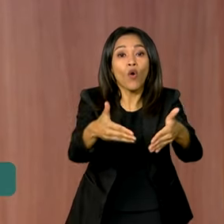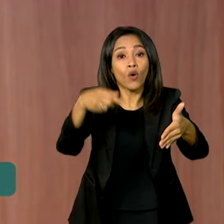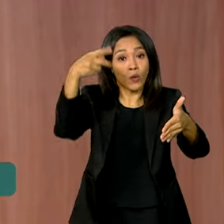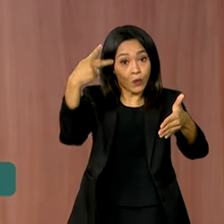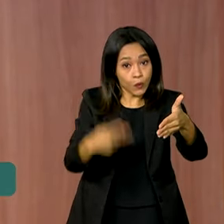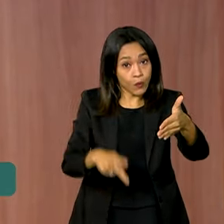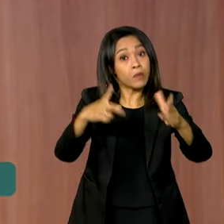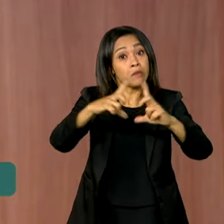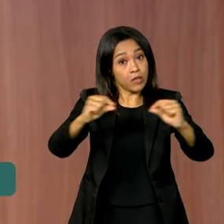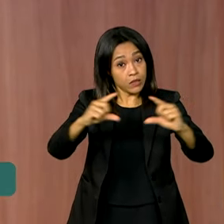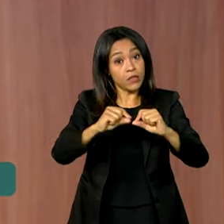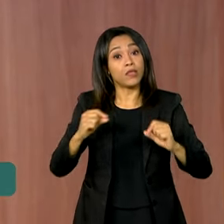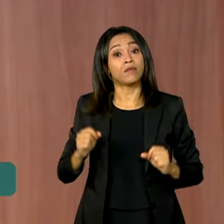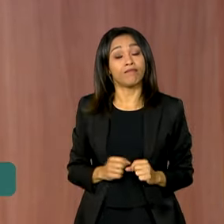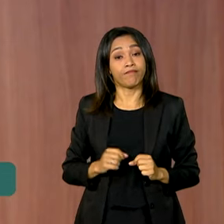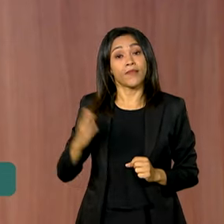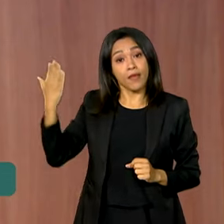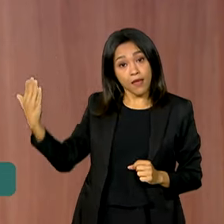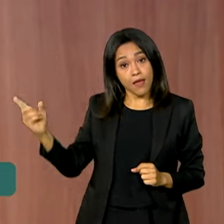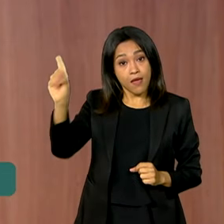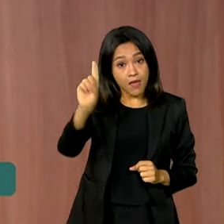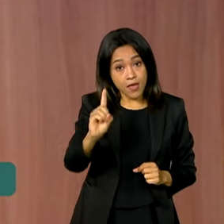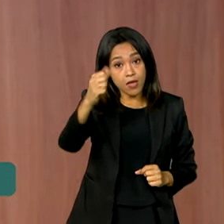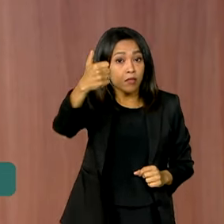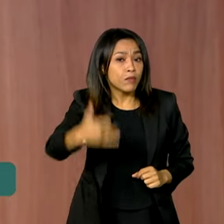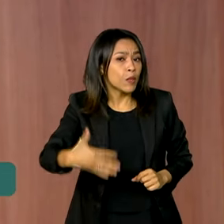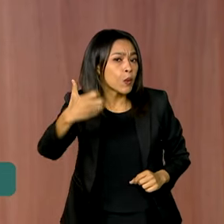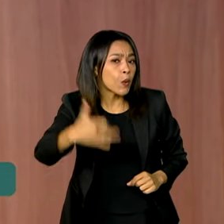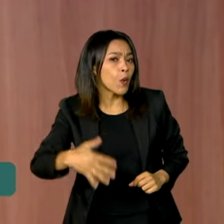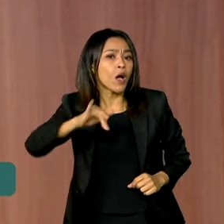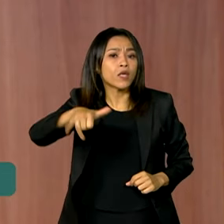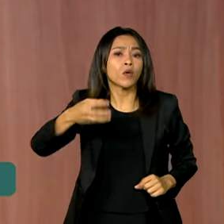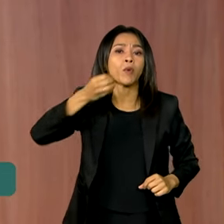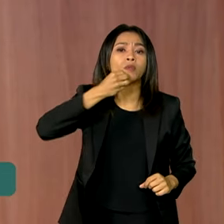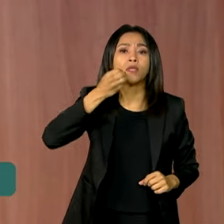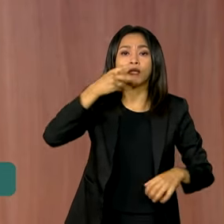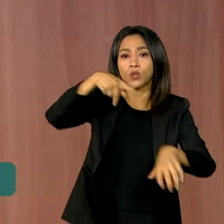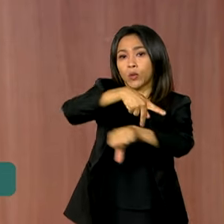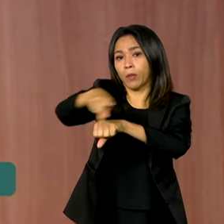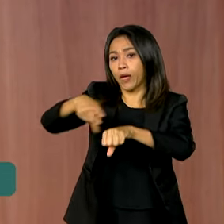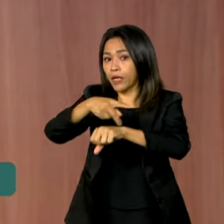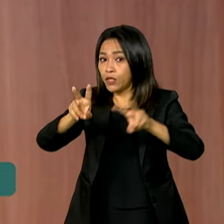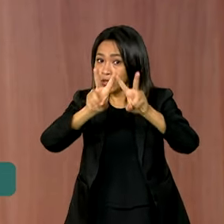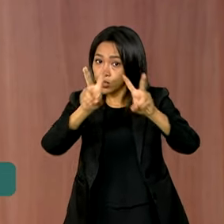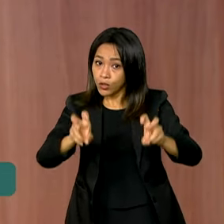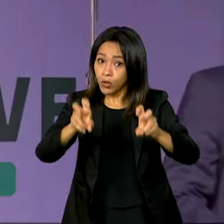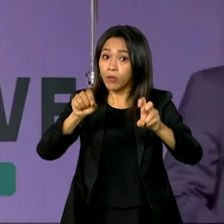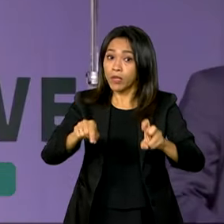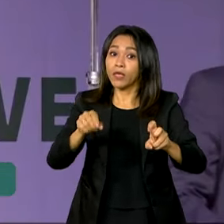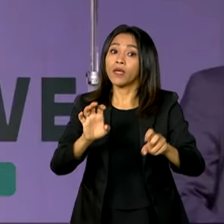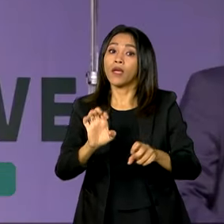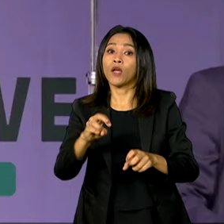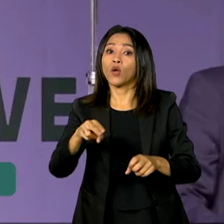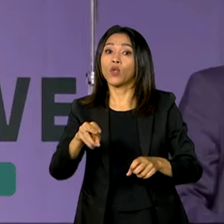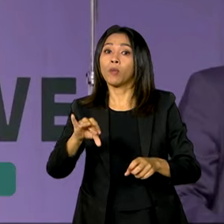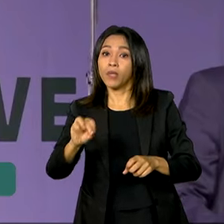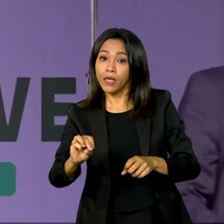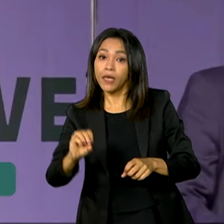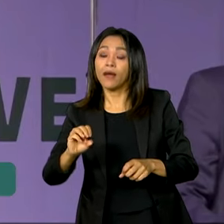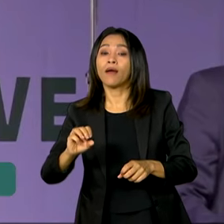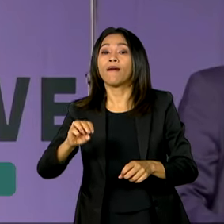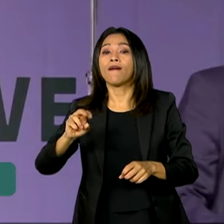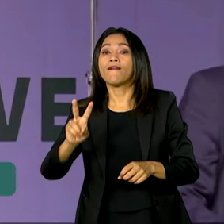Brasil, aqui em Brasília. Alckmin falou sobre as oportunidades do país na economia verde. Três